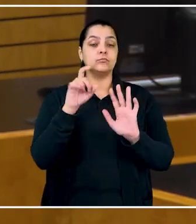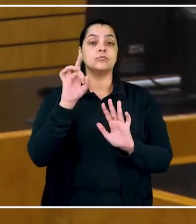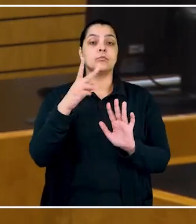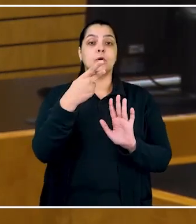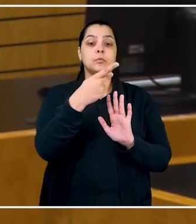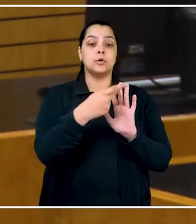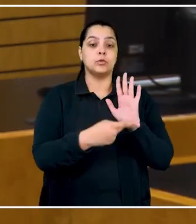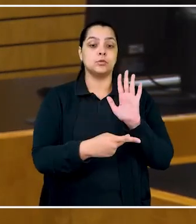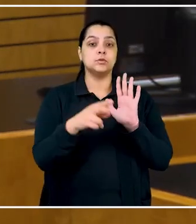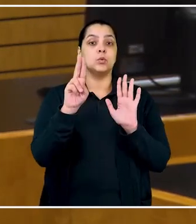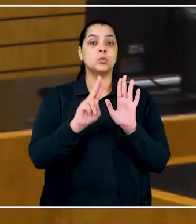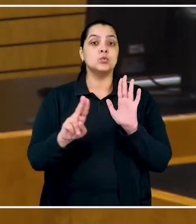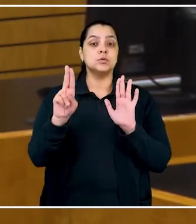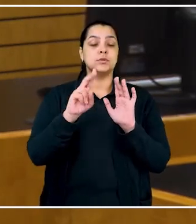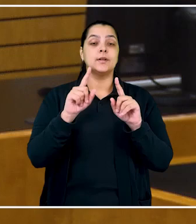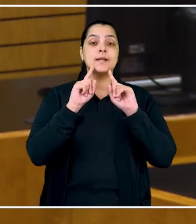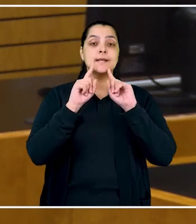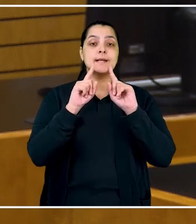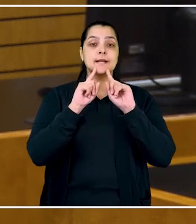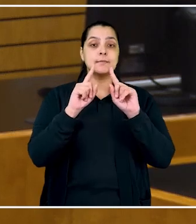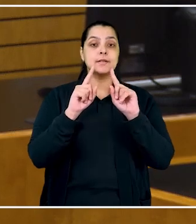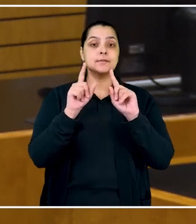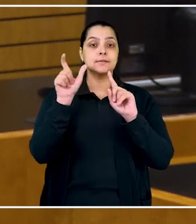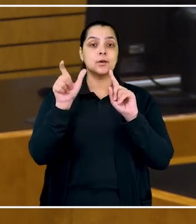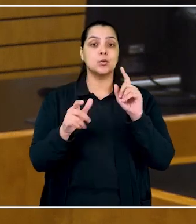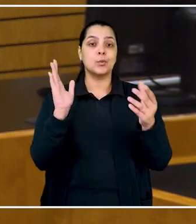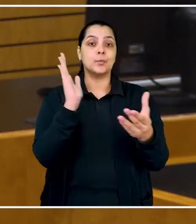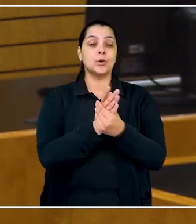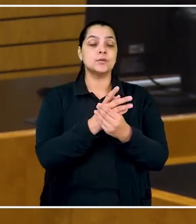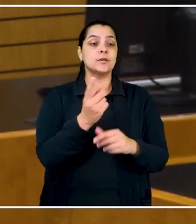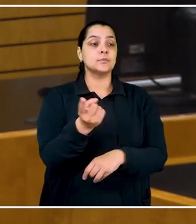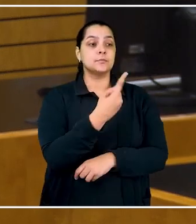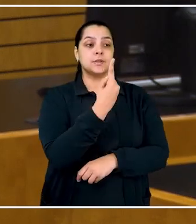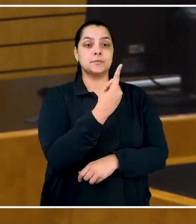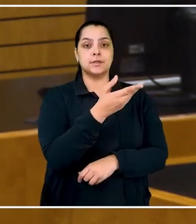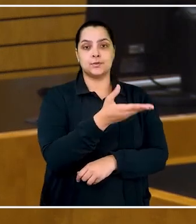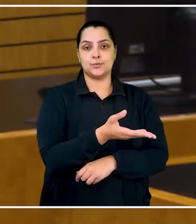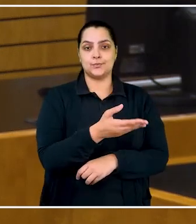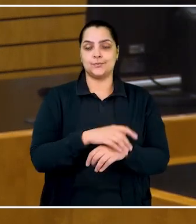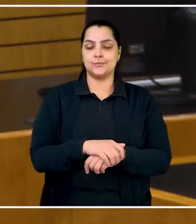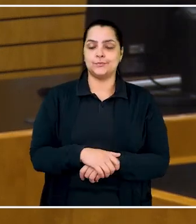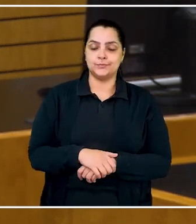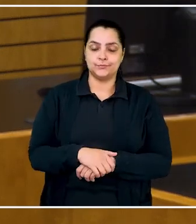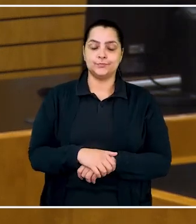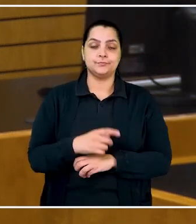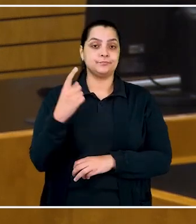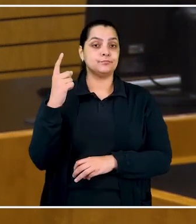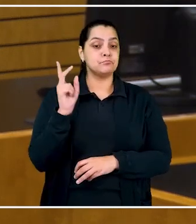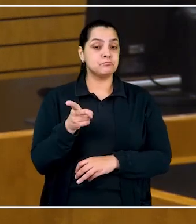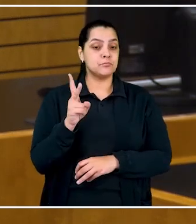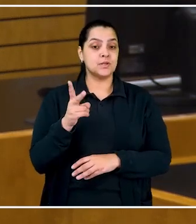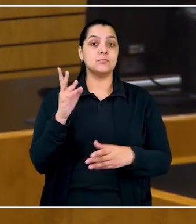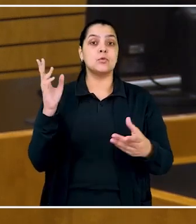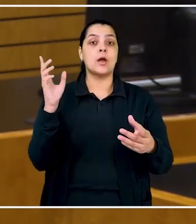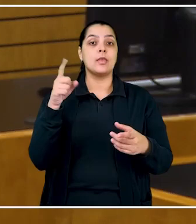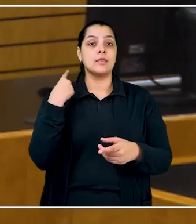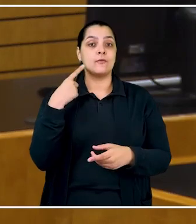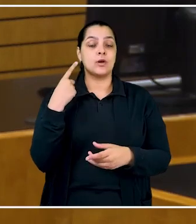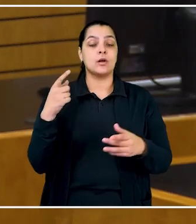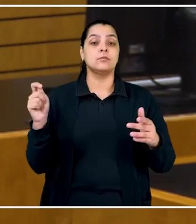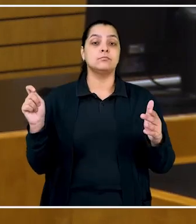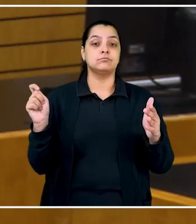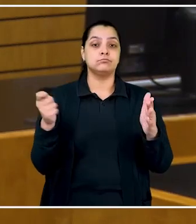apenas a procuração utilizada na reclamação trabalhista originária. No mesmo dia, a defesa dele entrou com